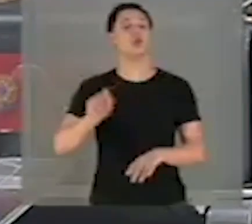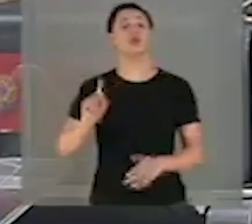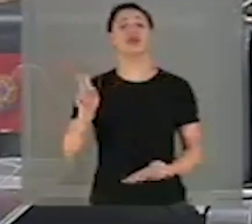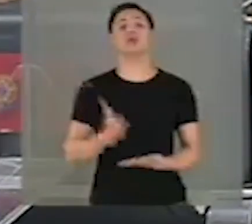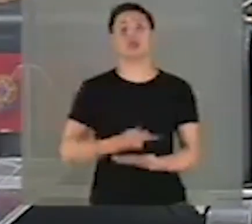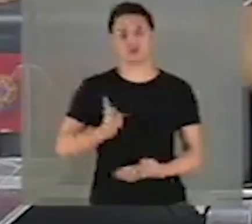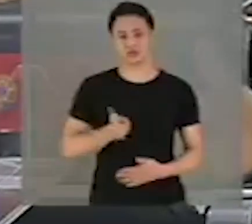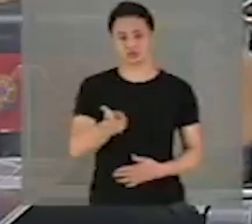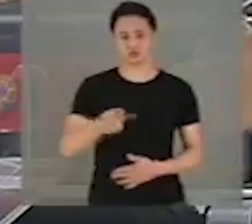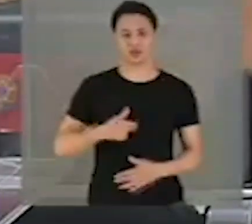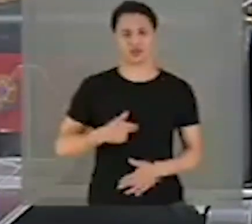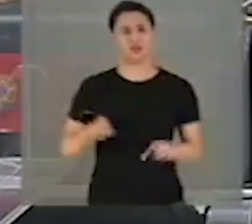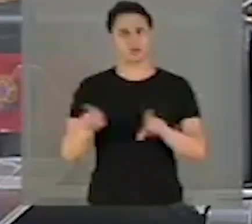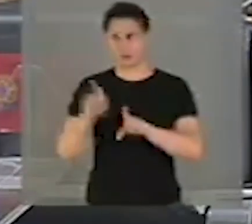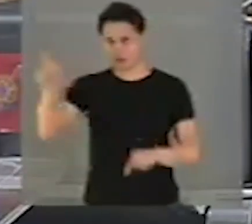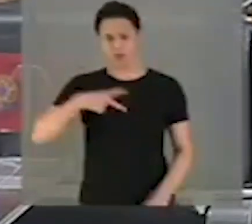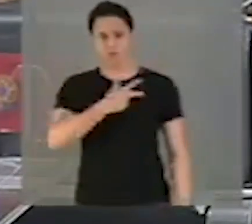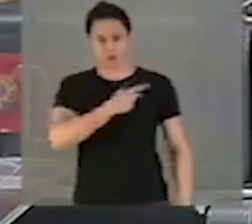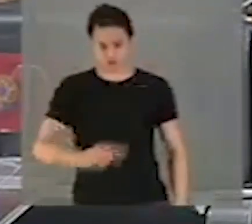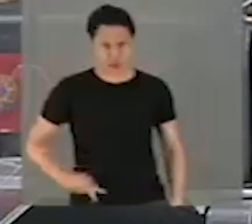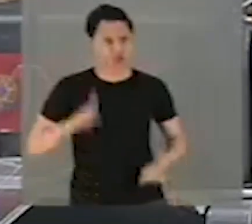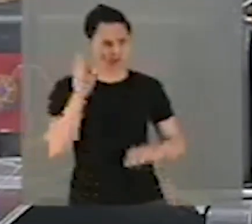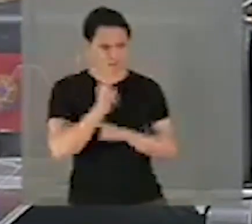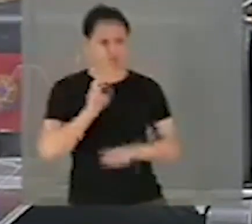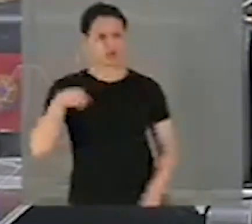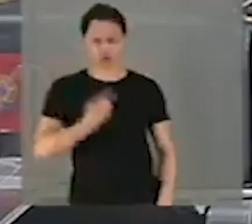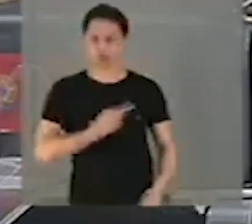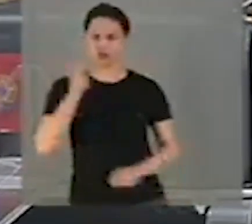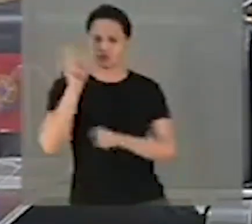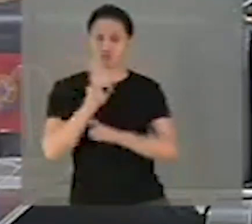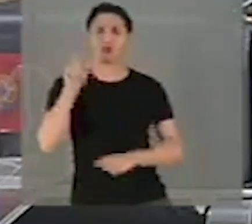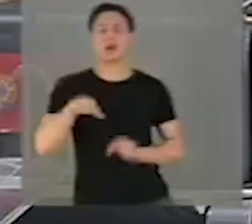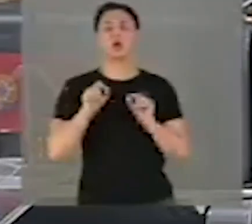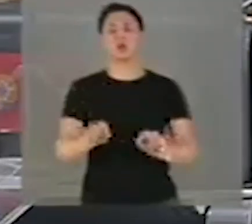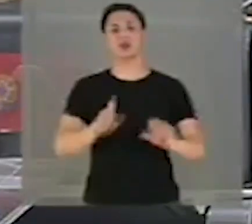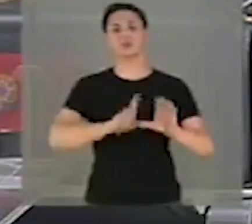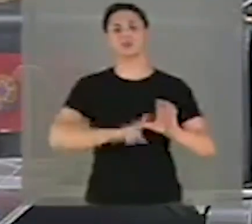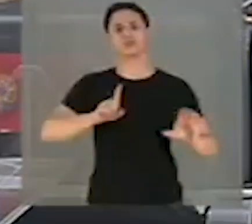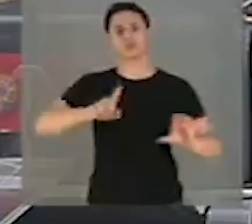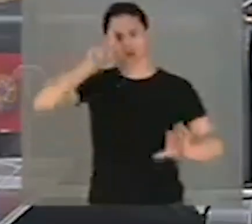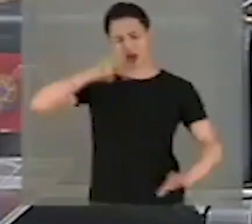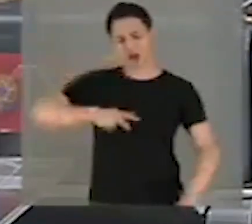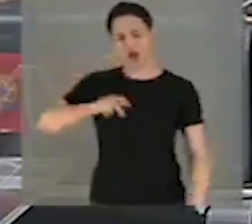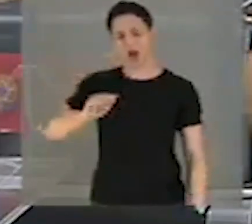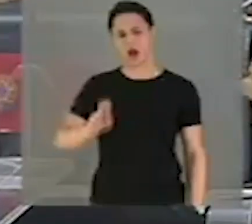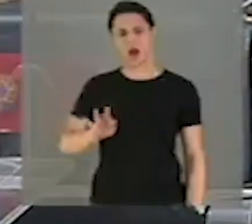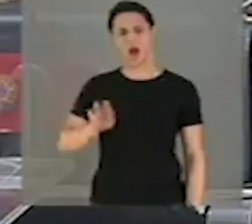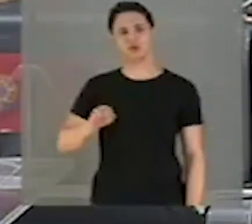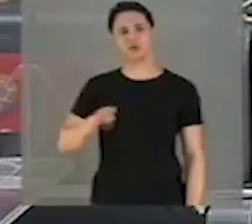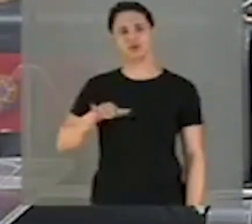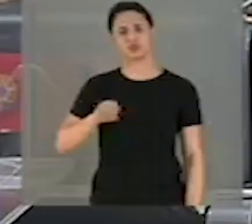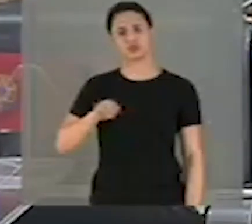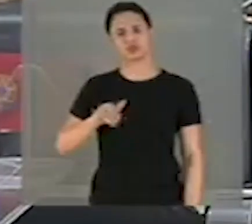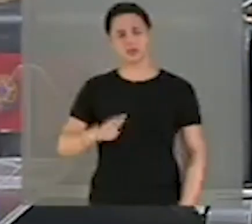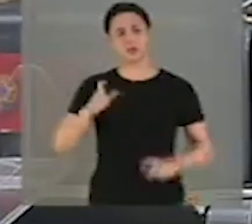e que o presidente defende e que nós defendemos é a autonomia do médico.